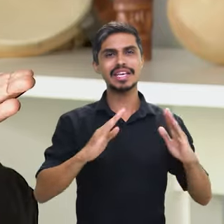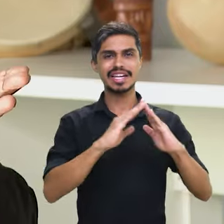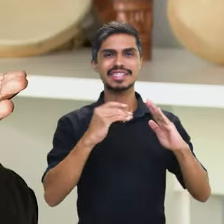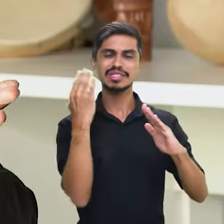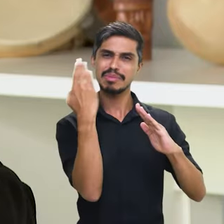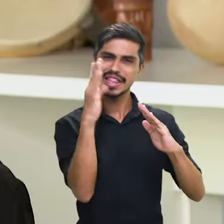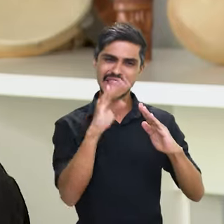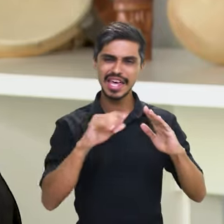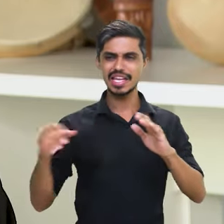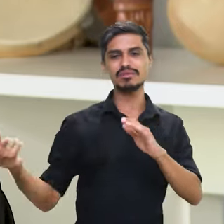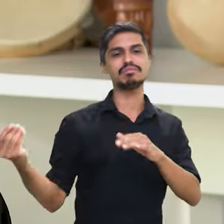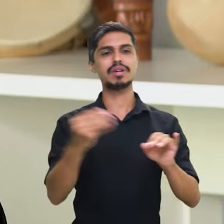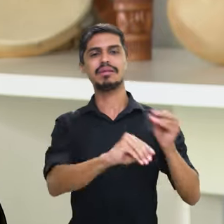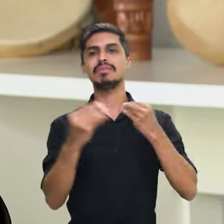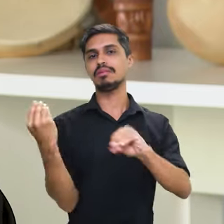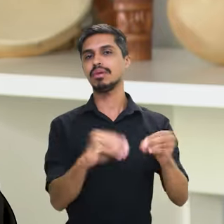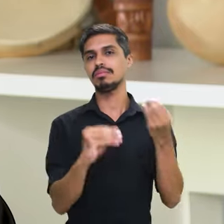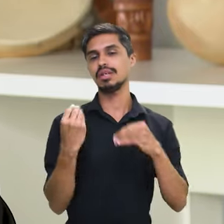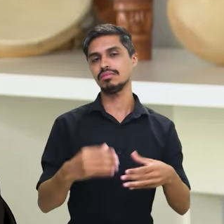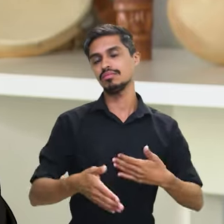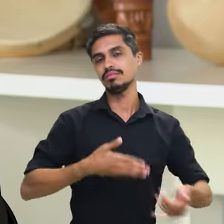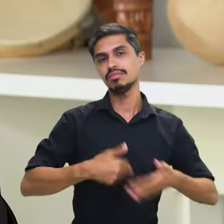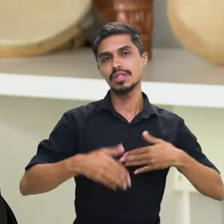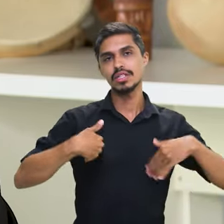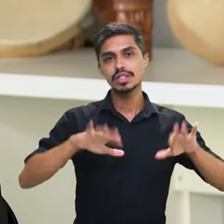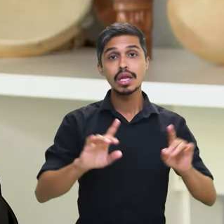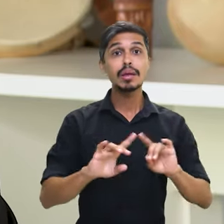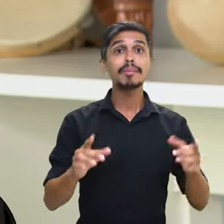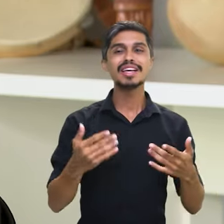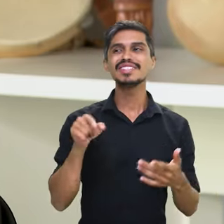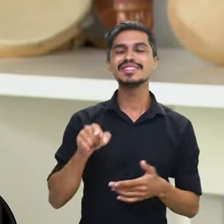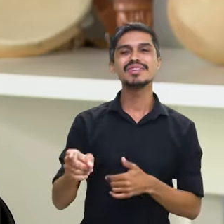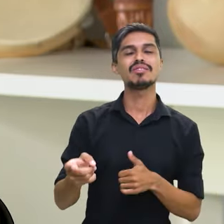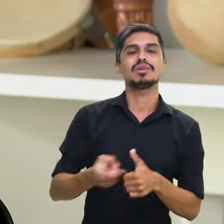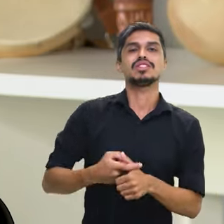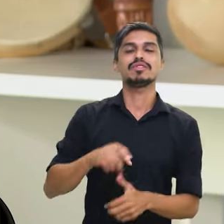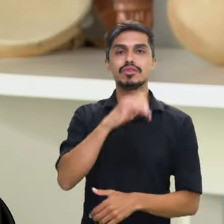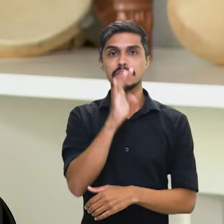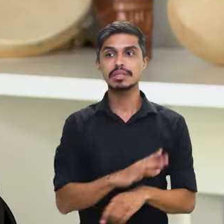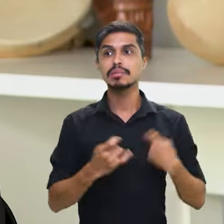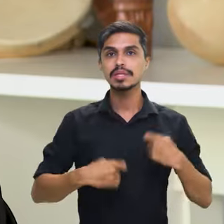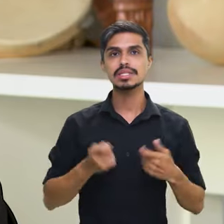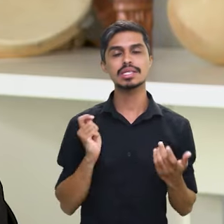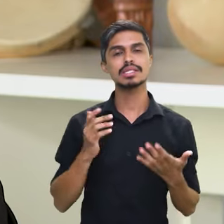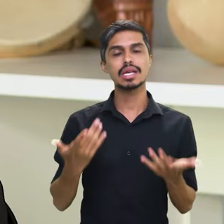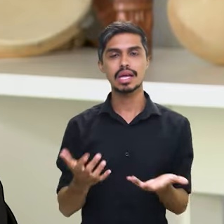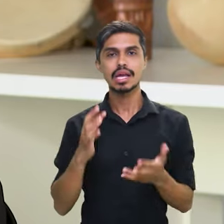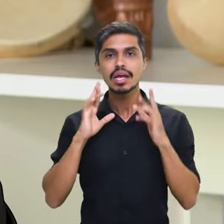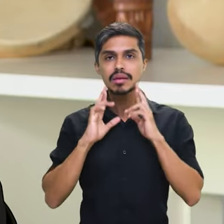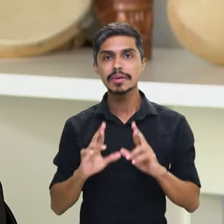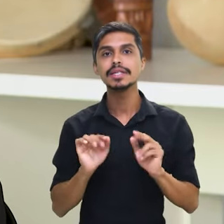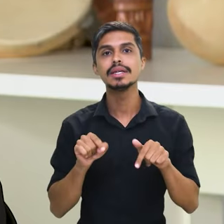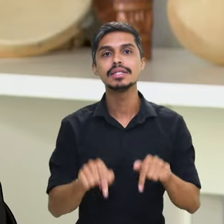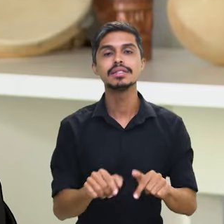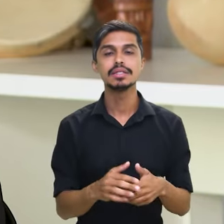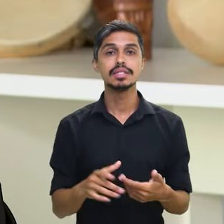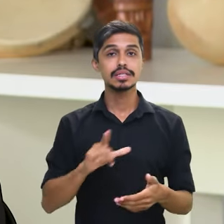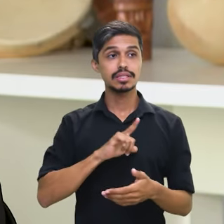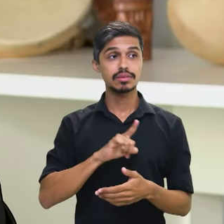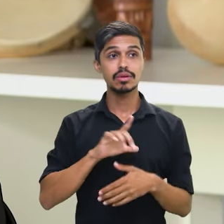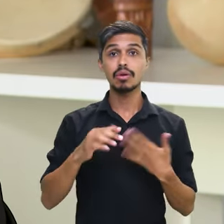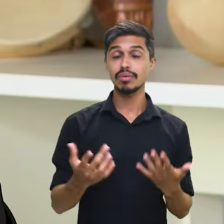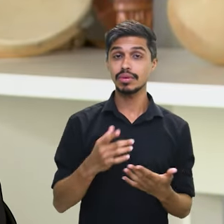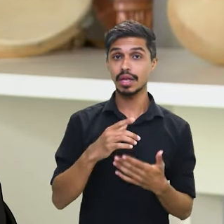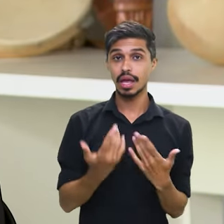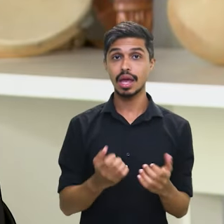morada pré-histórica. E o Brasil precisa se reencontrar com essa dívida. No mês de novembro, haverá várias organizações que vão